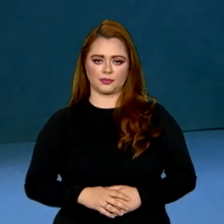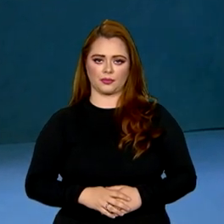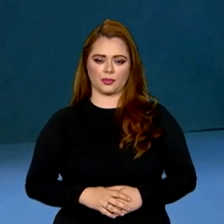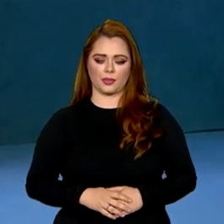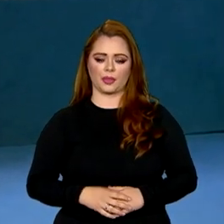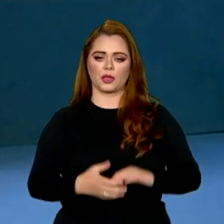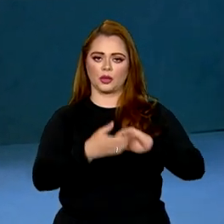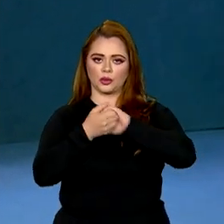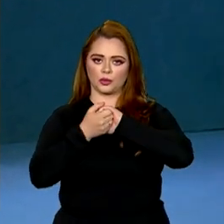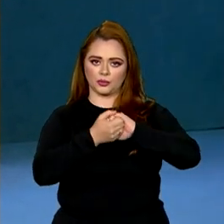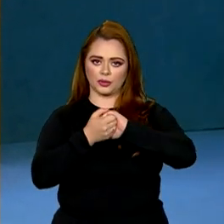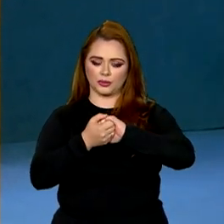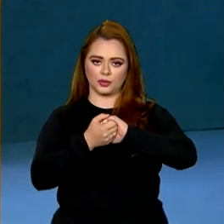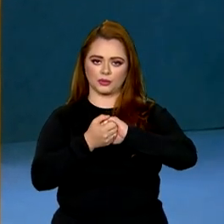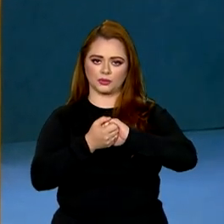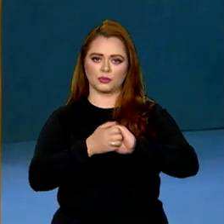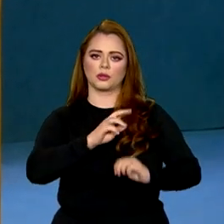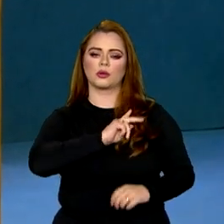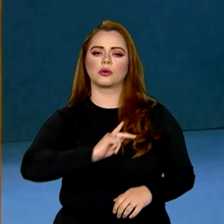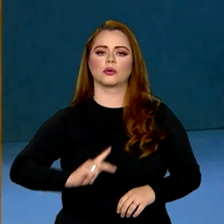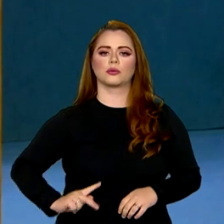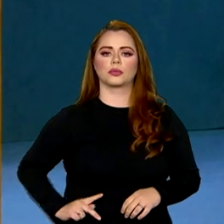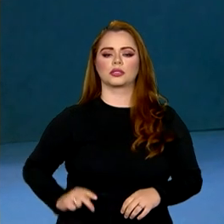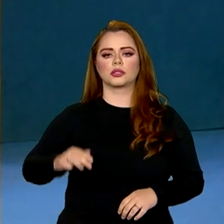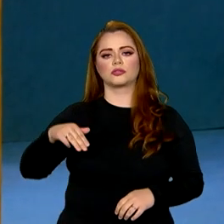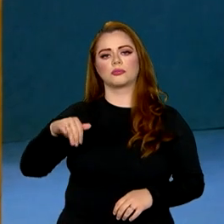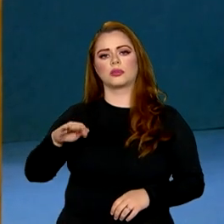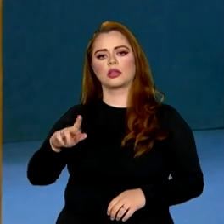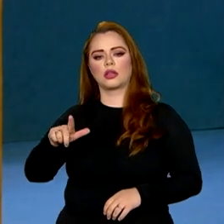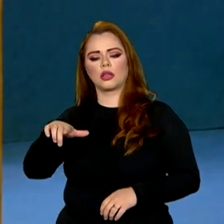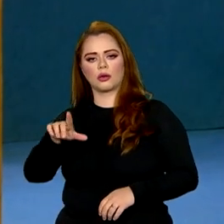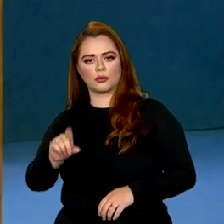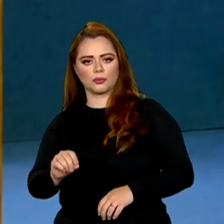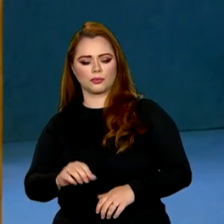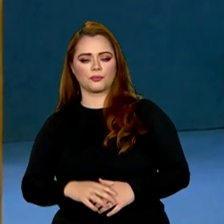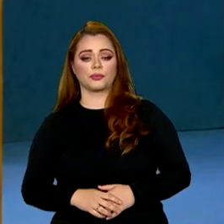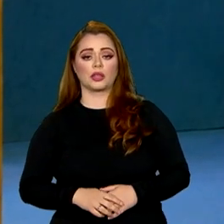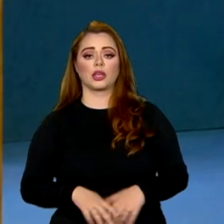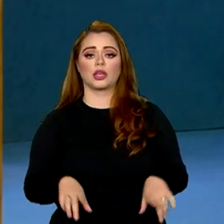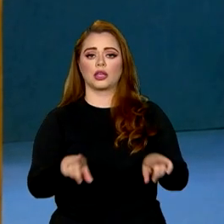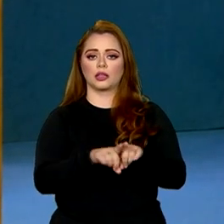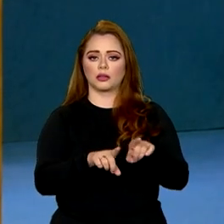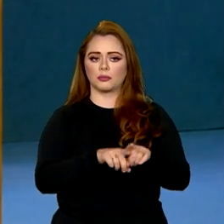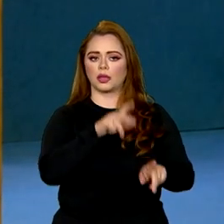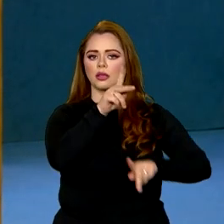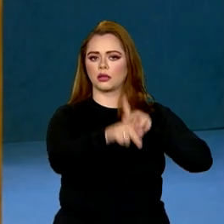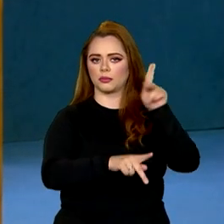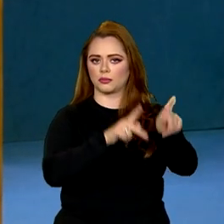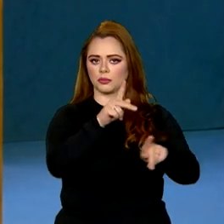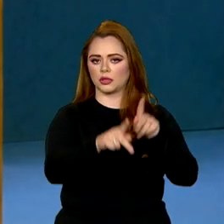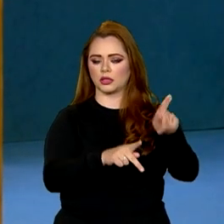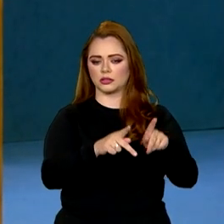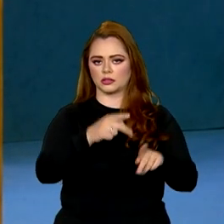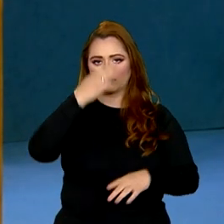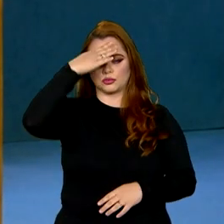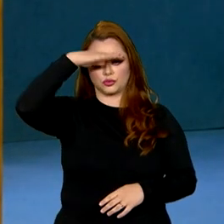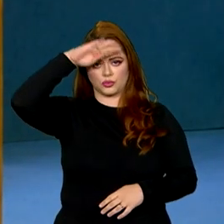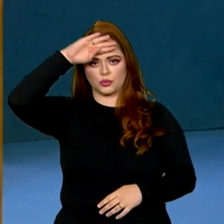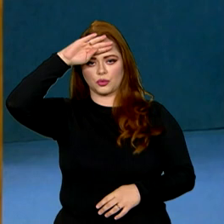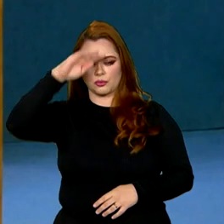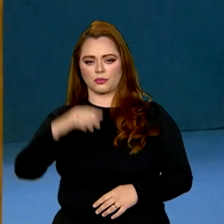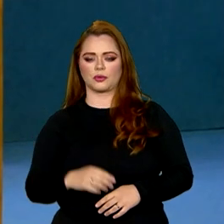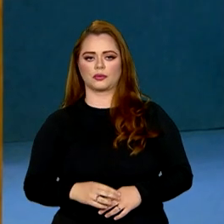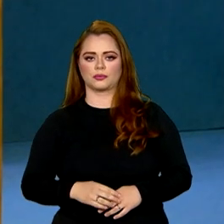Saúdo o presidente Miguel Dias Canel e o povo cubano pela sua